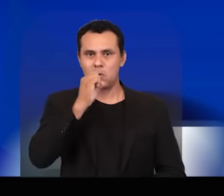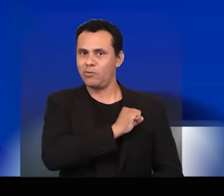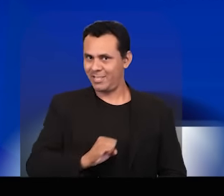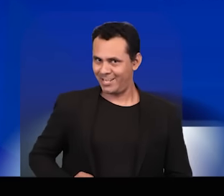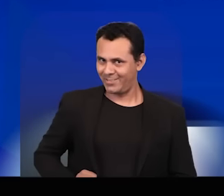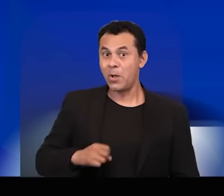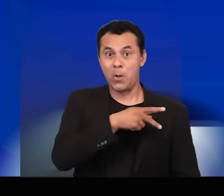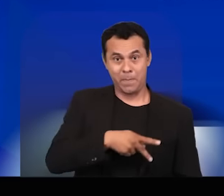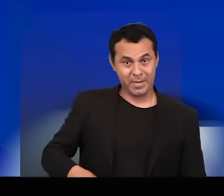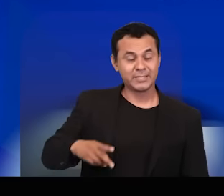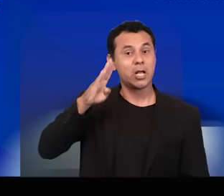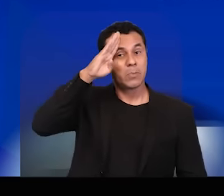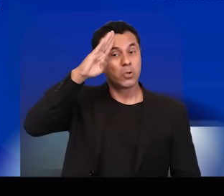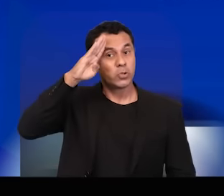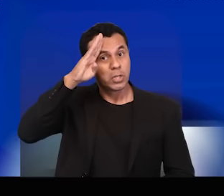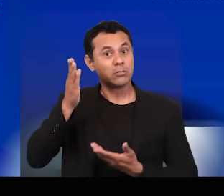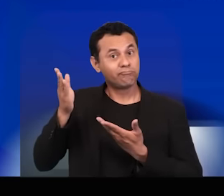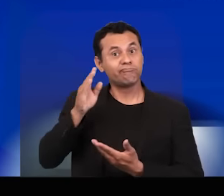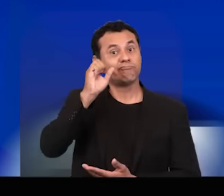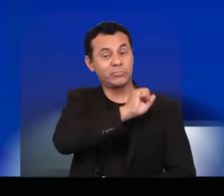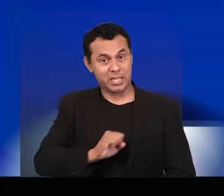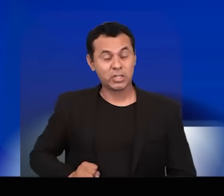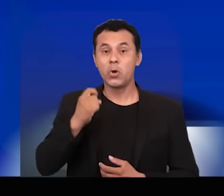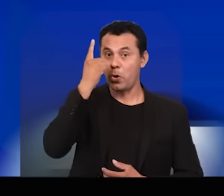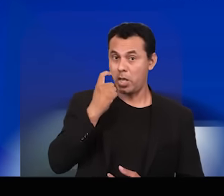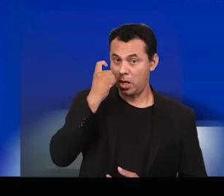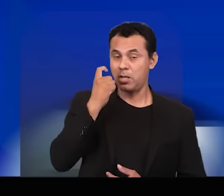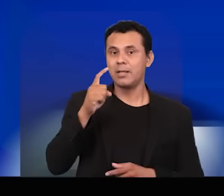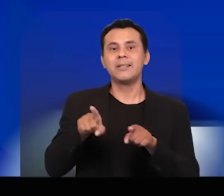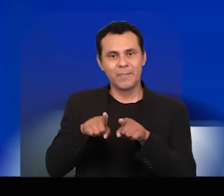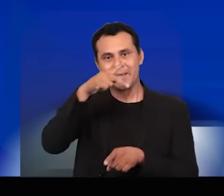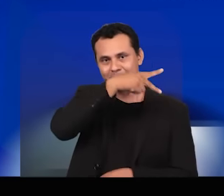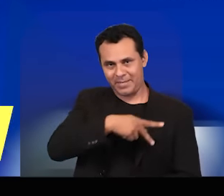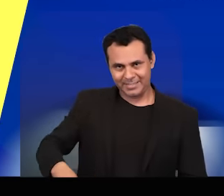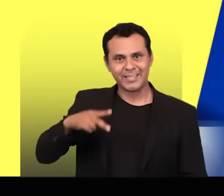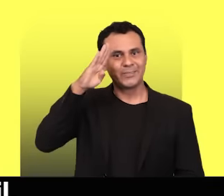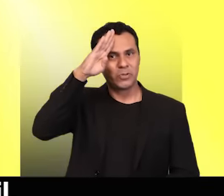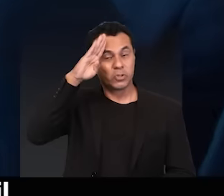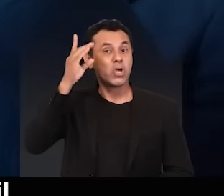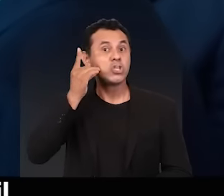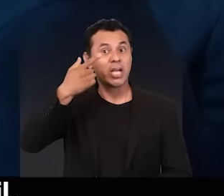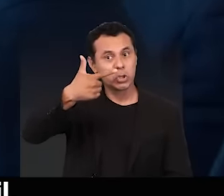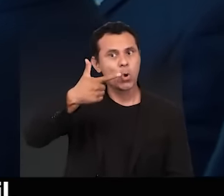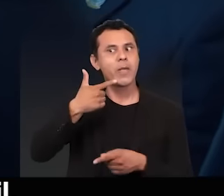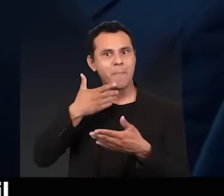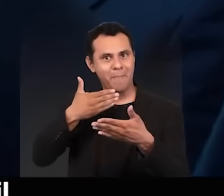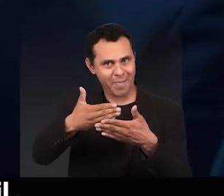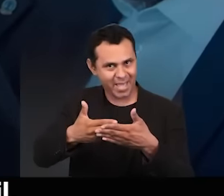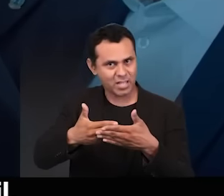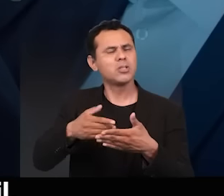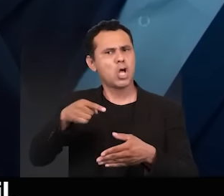senador Irã Gonçalves. O presidente Bolsonaro. O nosso senador Irã Gonçalves e o nosso presidente Bolsonaro. Dia 2 está